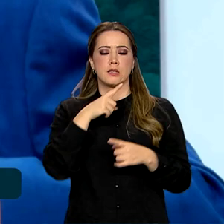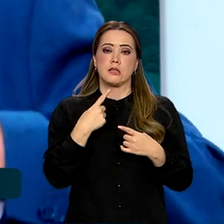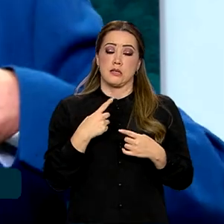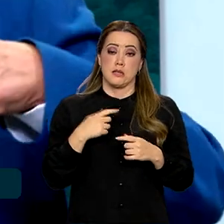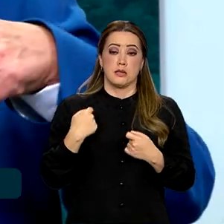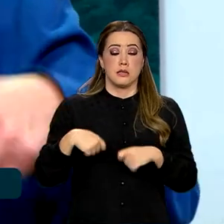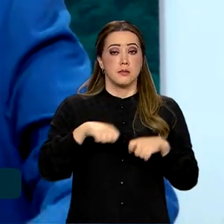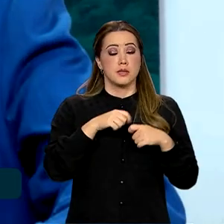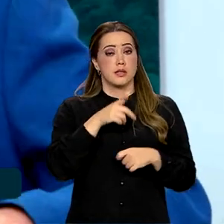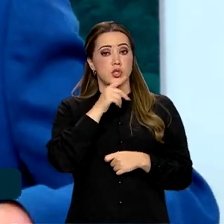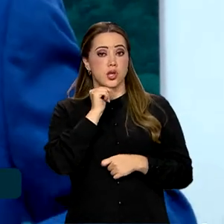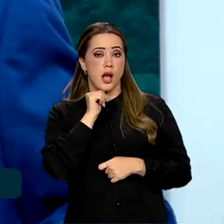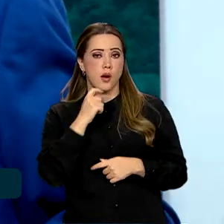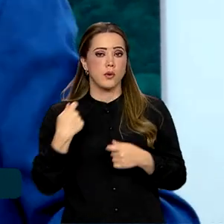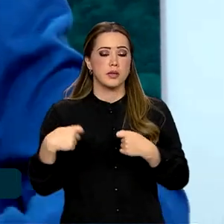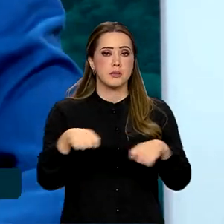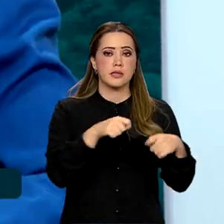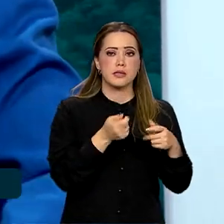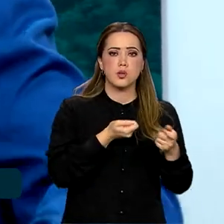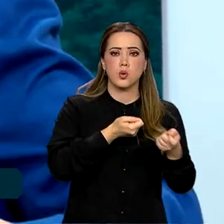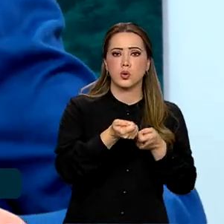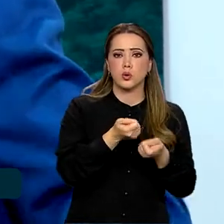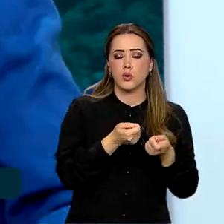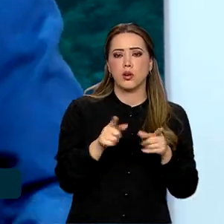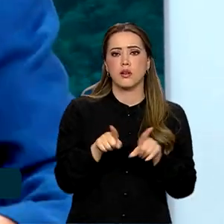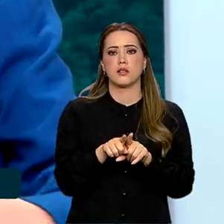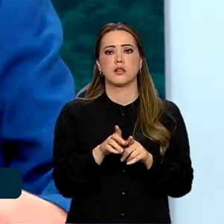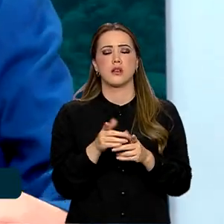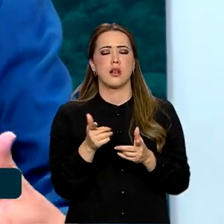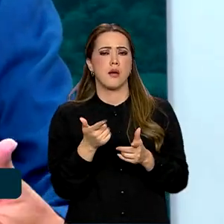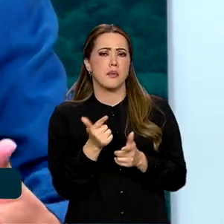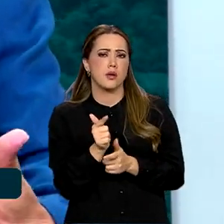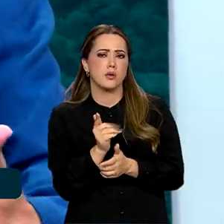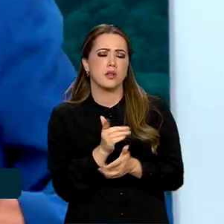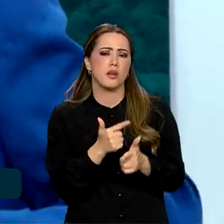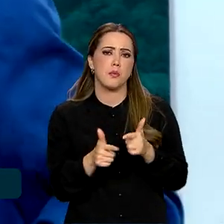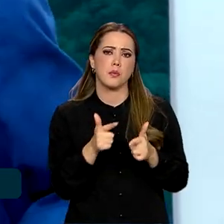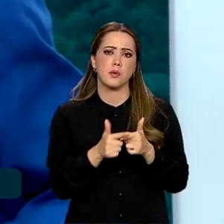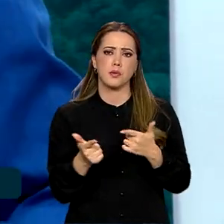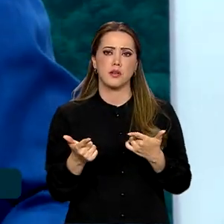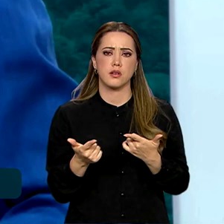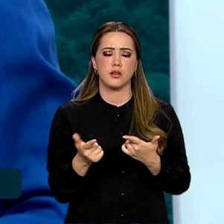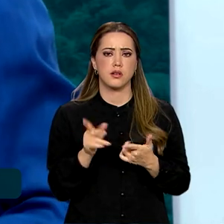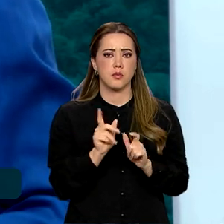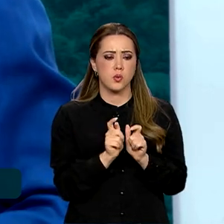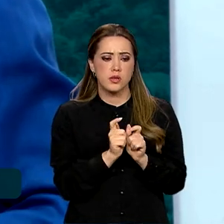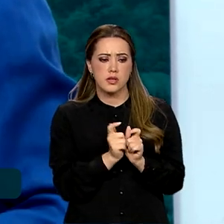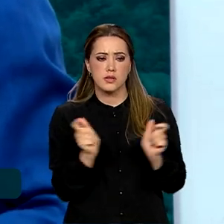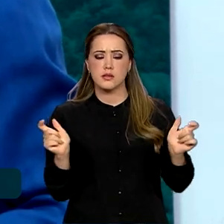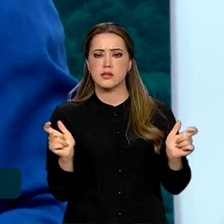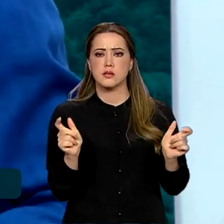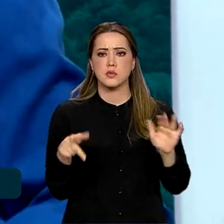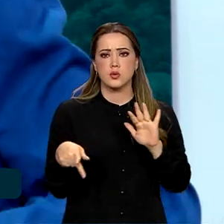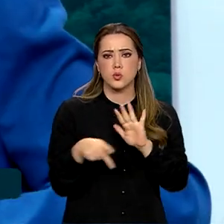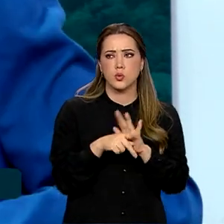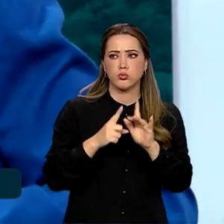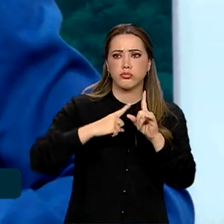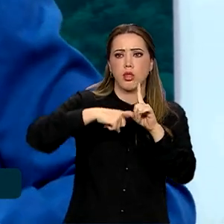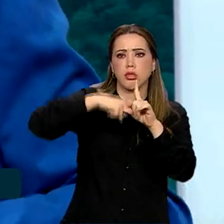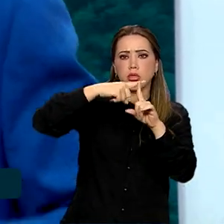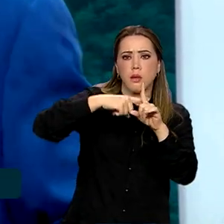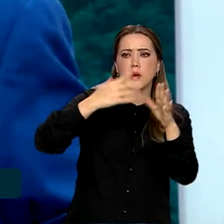de água, que precisa controlar para não aumentar, não é, não ter o crescimento na temperatura.